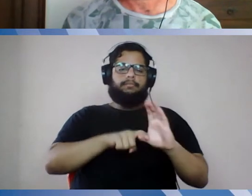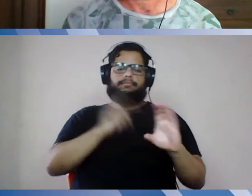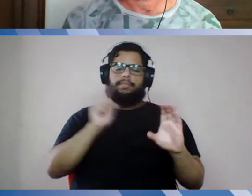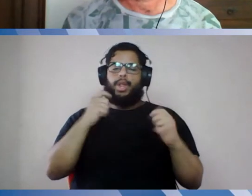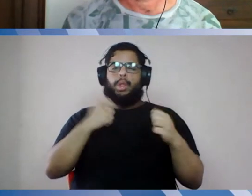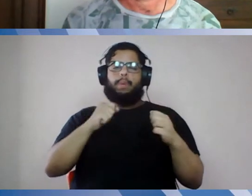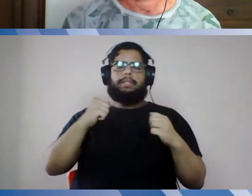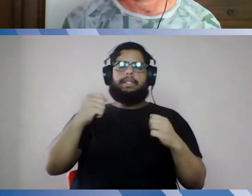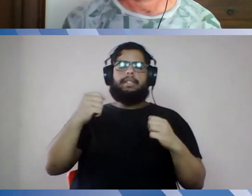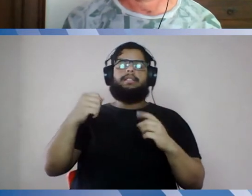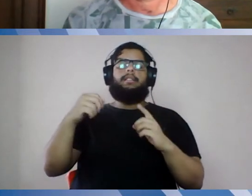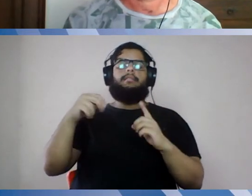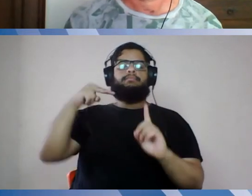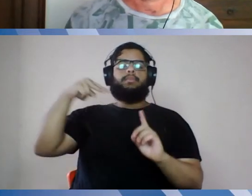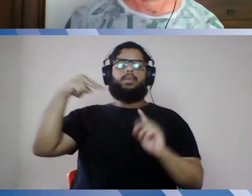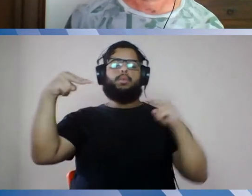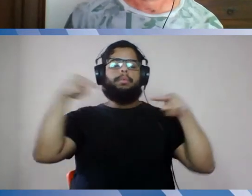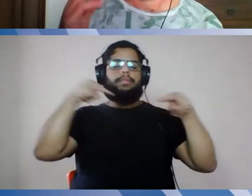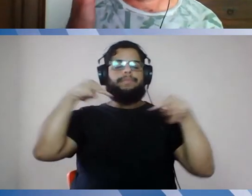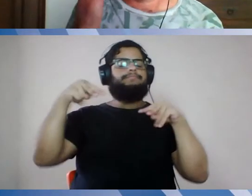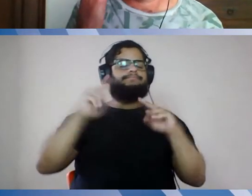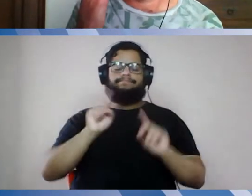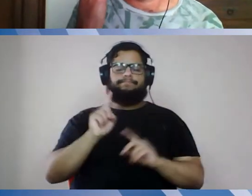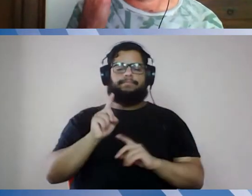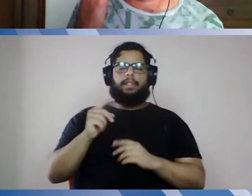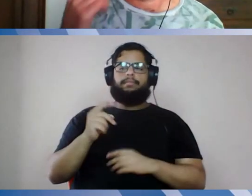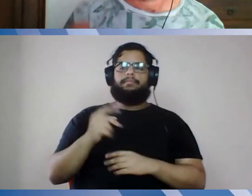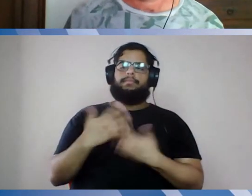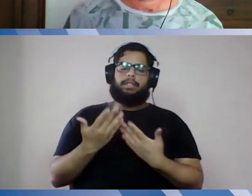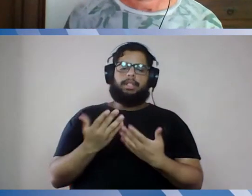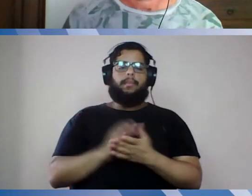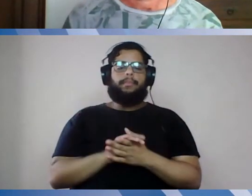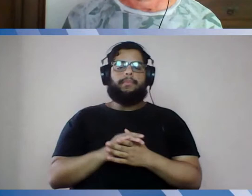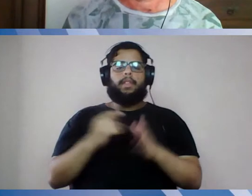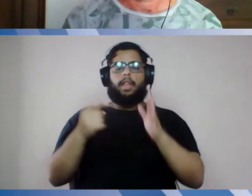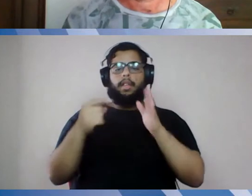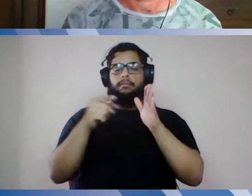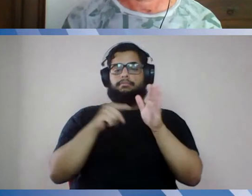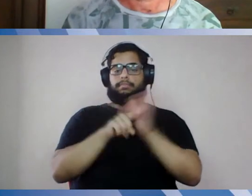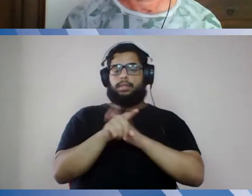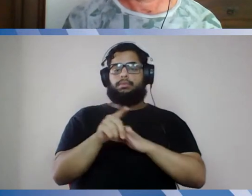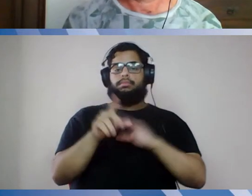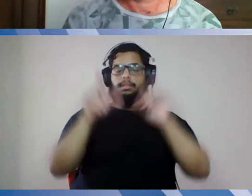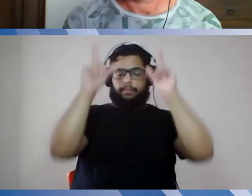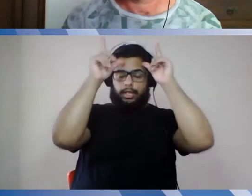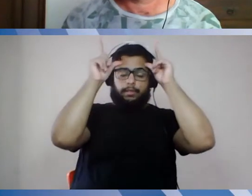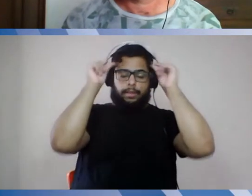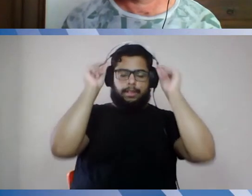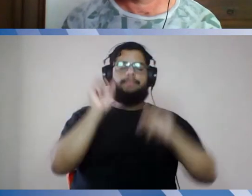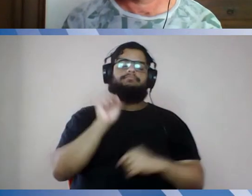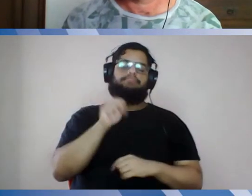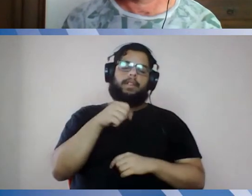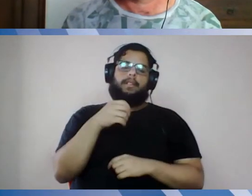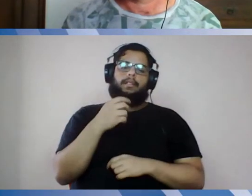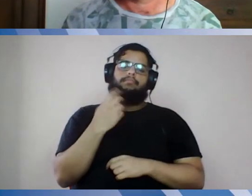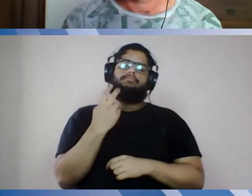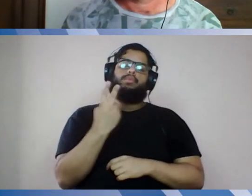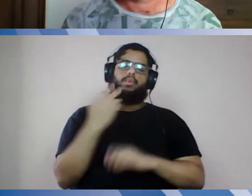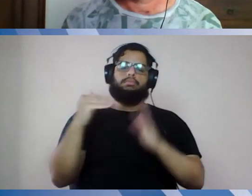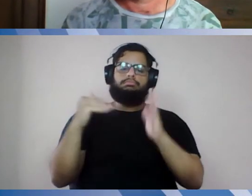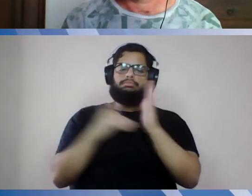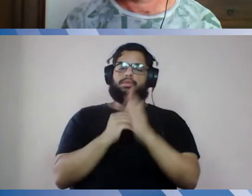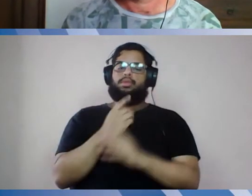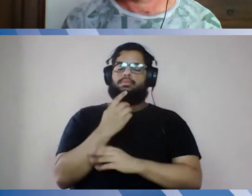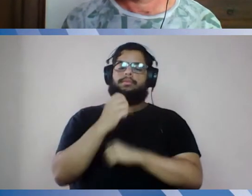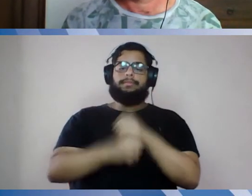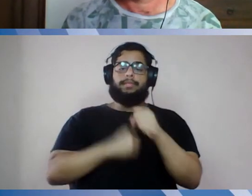estágios supervisionados. E sim, a pergunta da enfermagem é exatamente nos dois últimos anos, porque nós